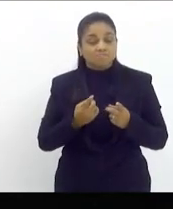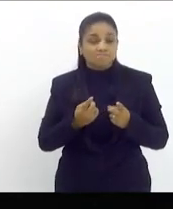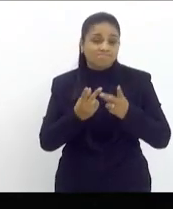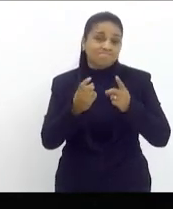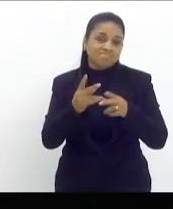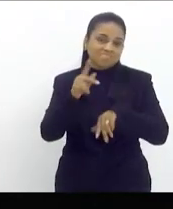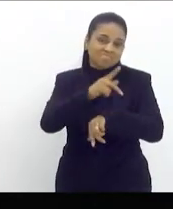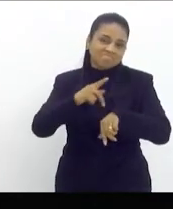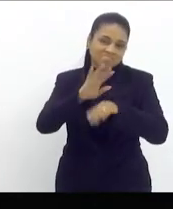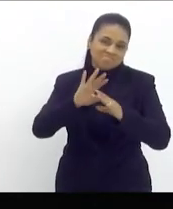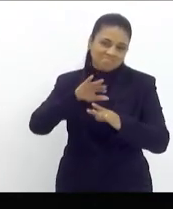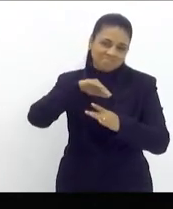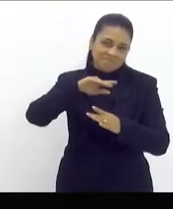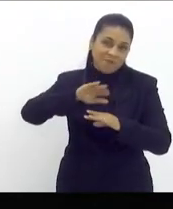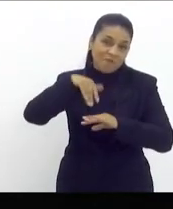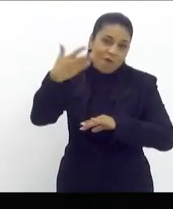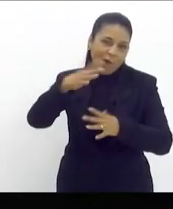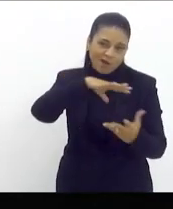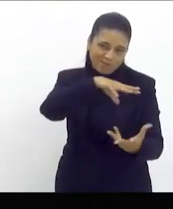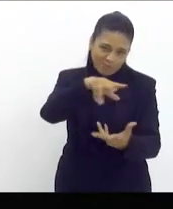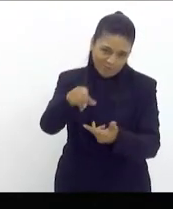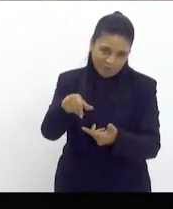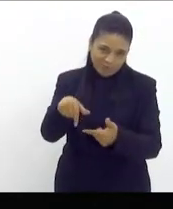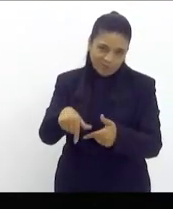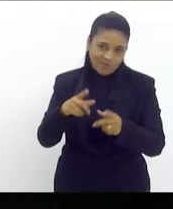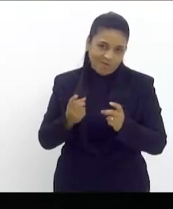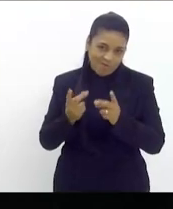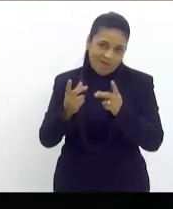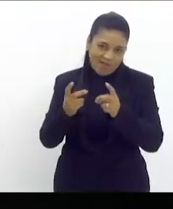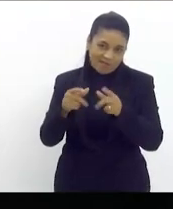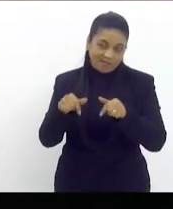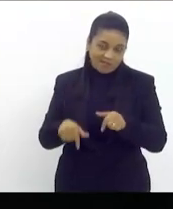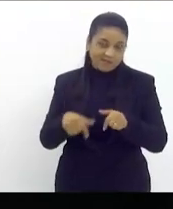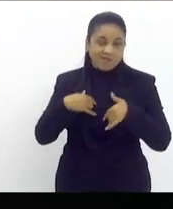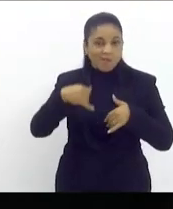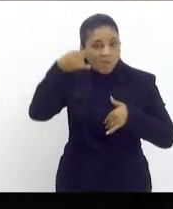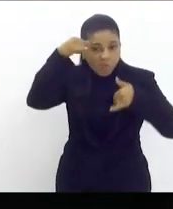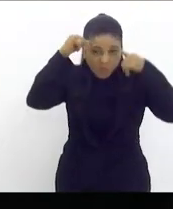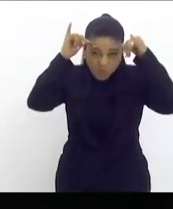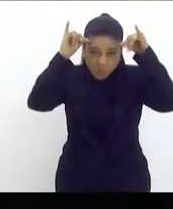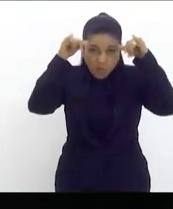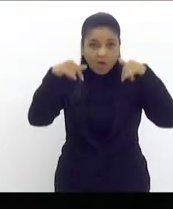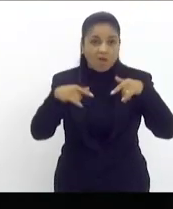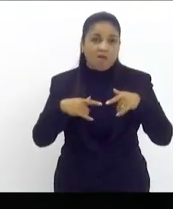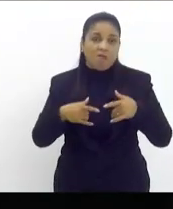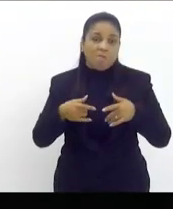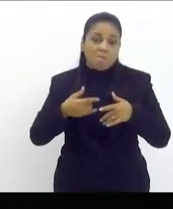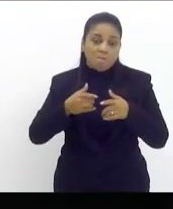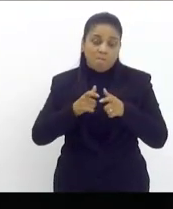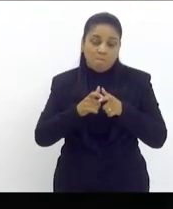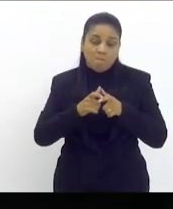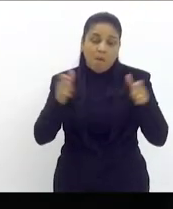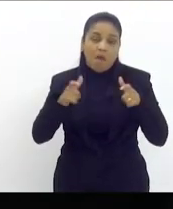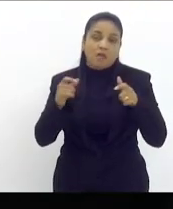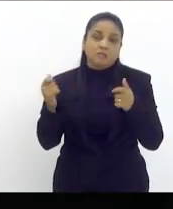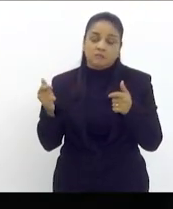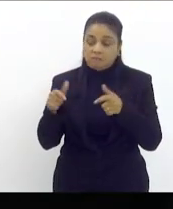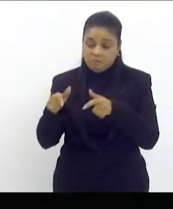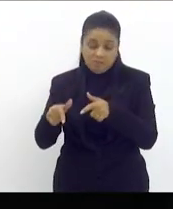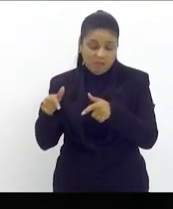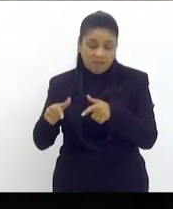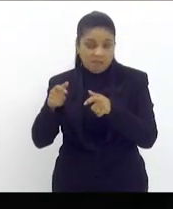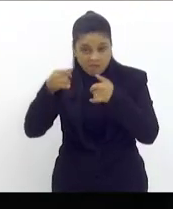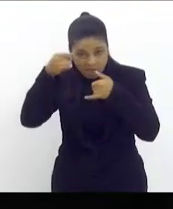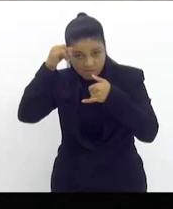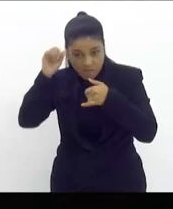a gente tem mais cabeças de gado no Brasil do que gente então esse país